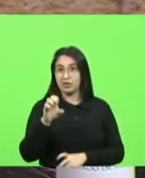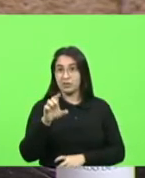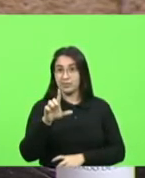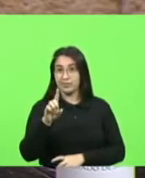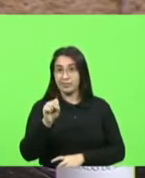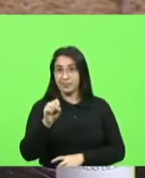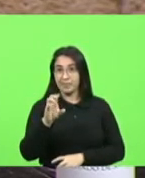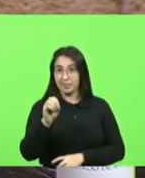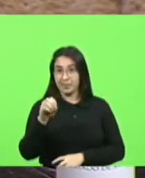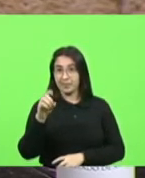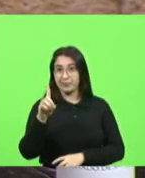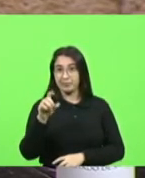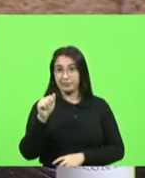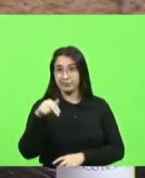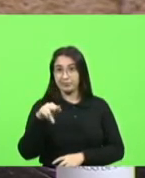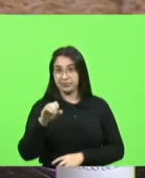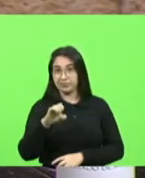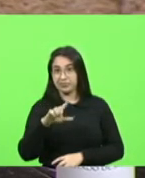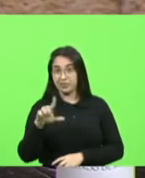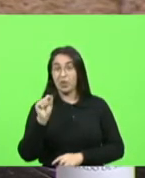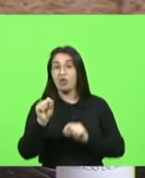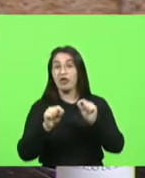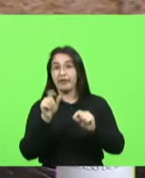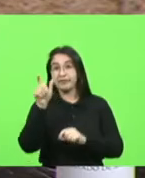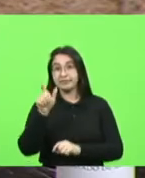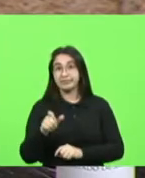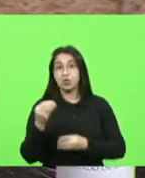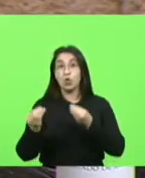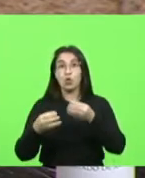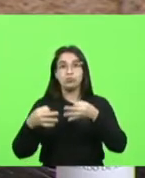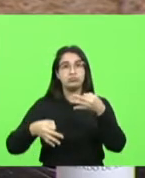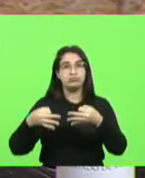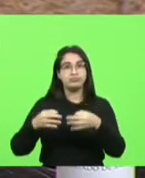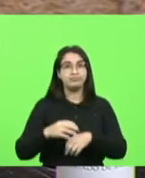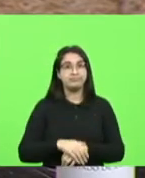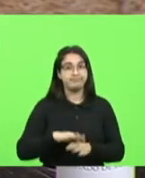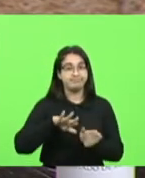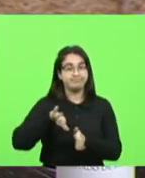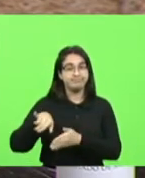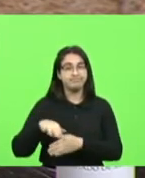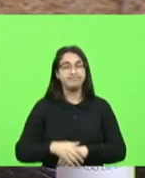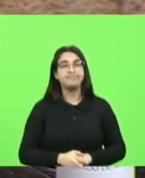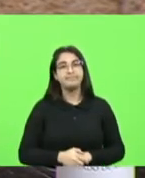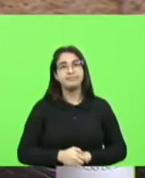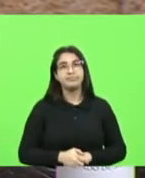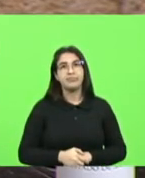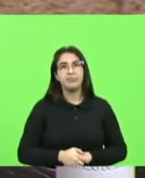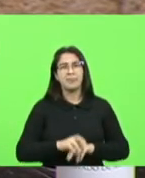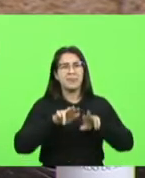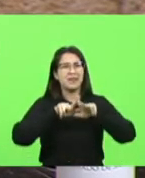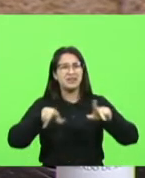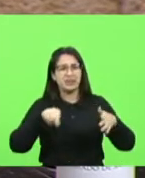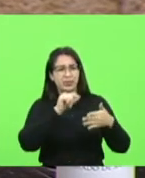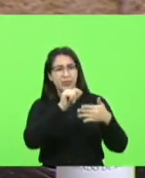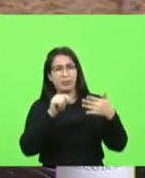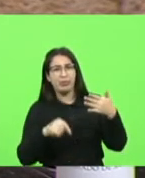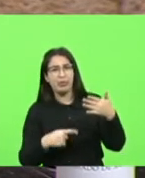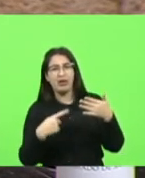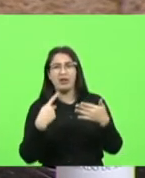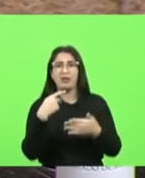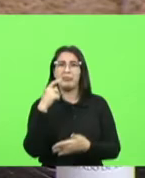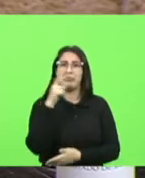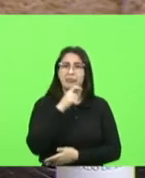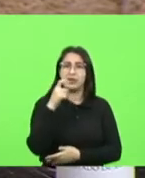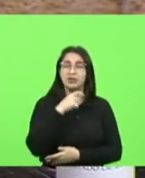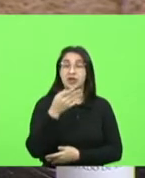pesquisa quem foi o Celso Daniel e como foi o julgamento dele vamos adiante ele diz ainda o seguinte é uma série de inverdades além do professor dar